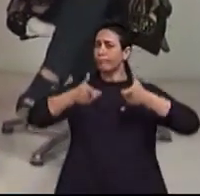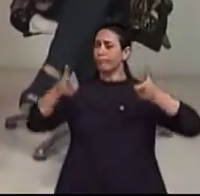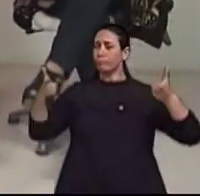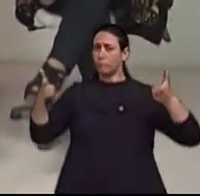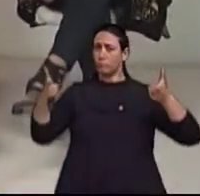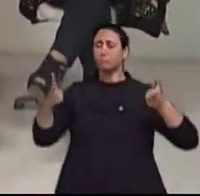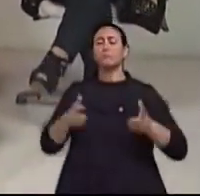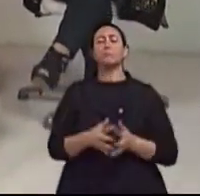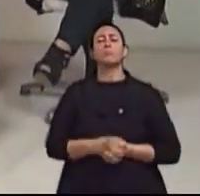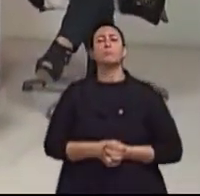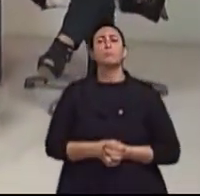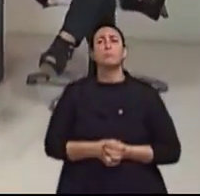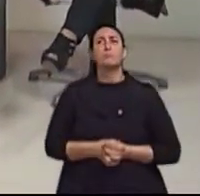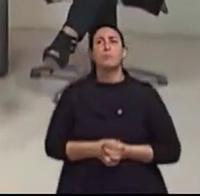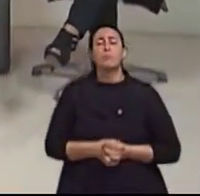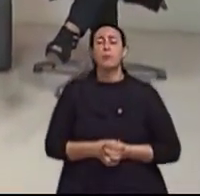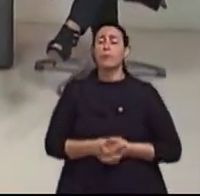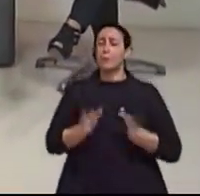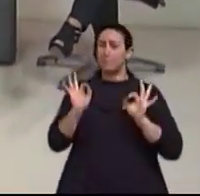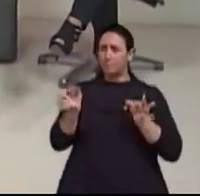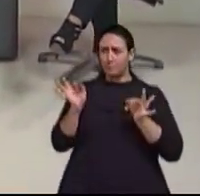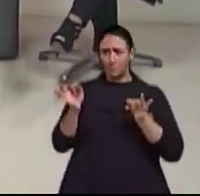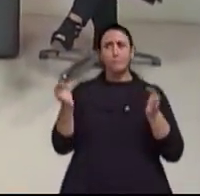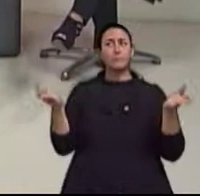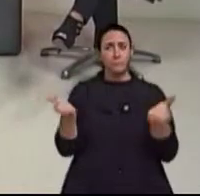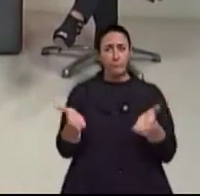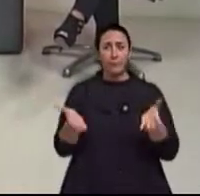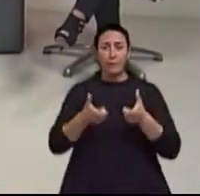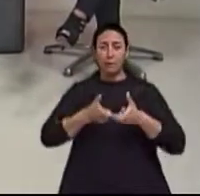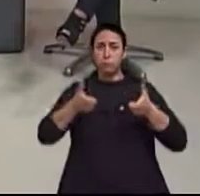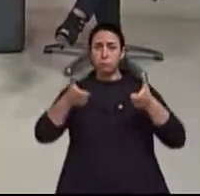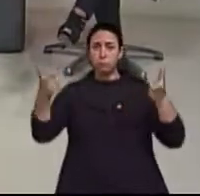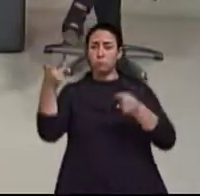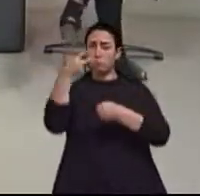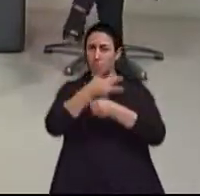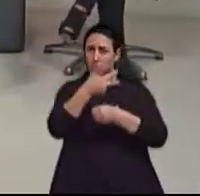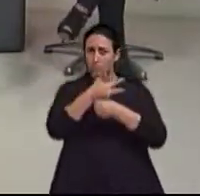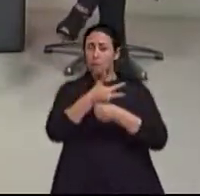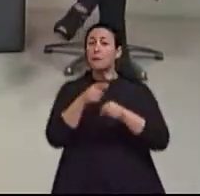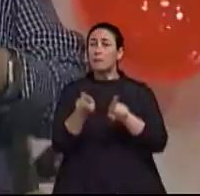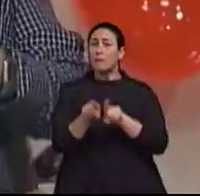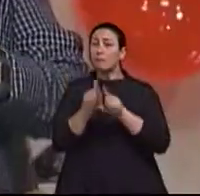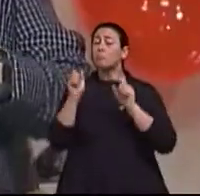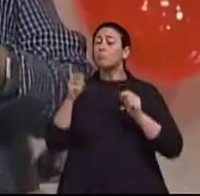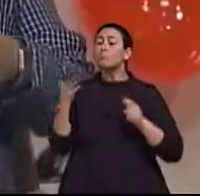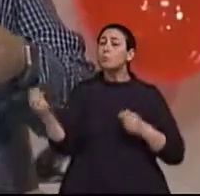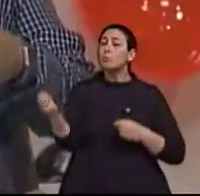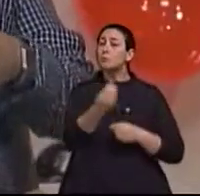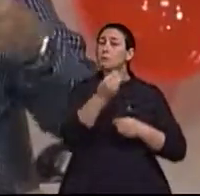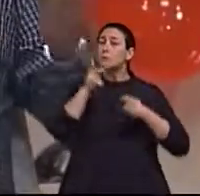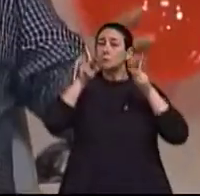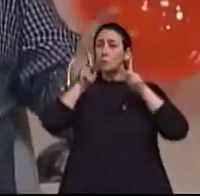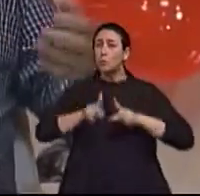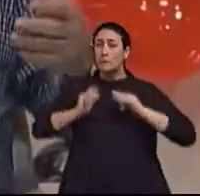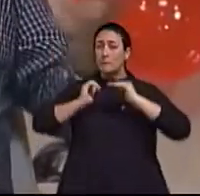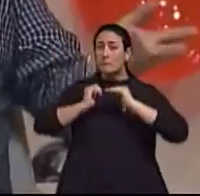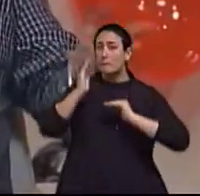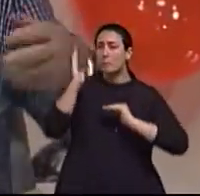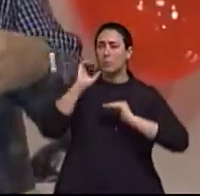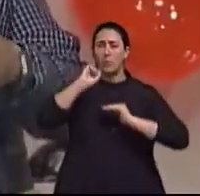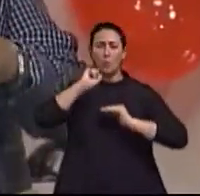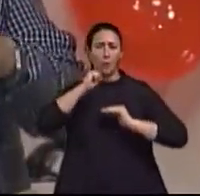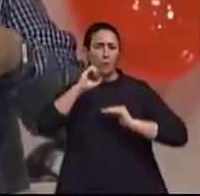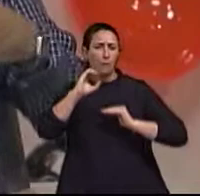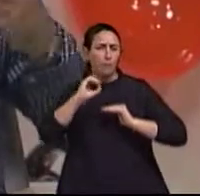Sim, mais do que idosos, os longevos aumentam. As pessoas acima de 80, 90 anos, que cresceram entre